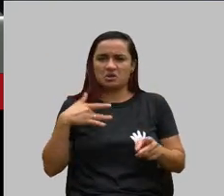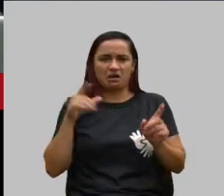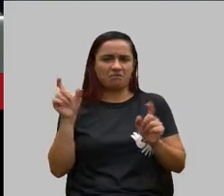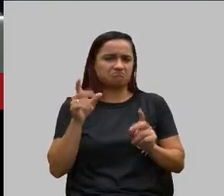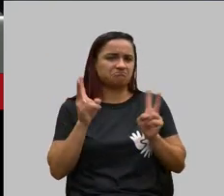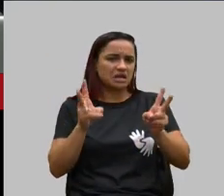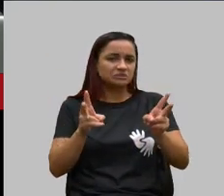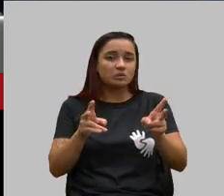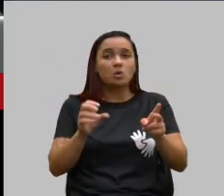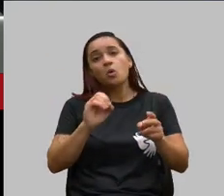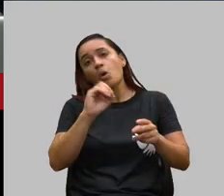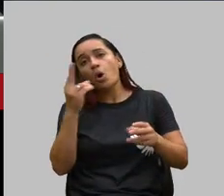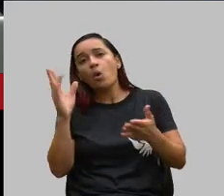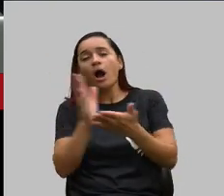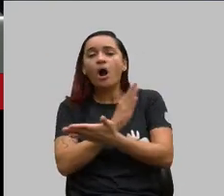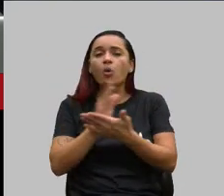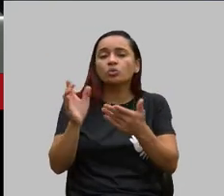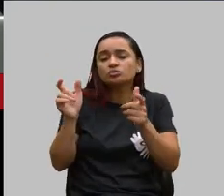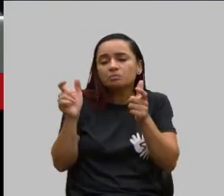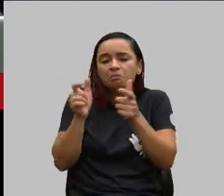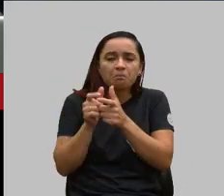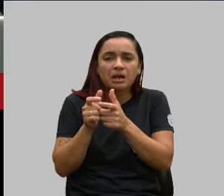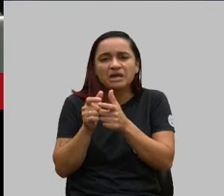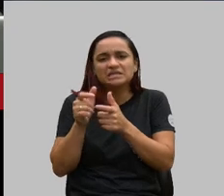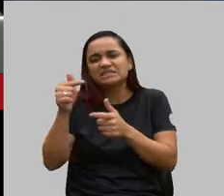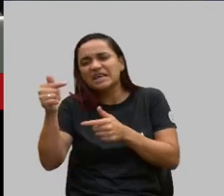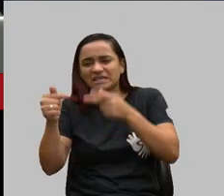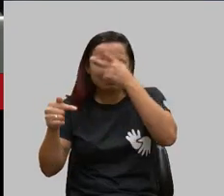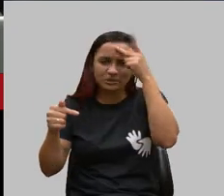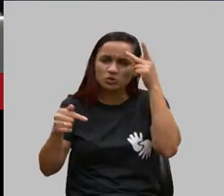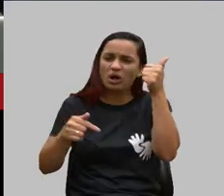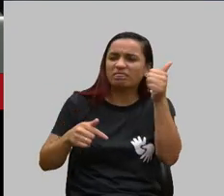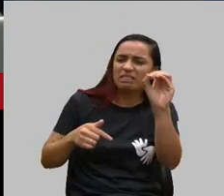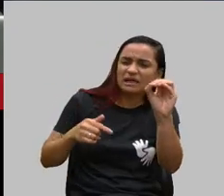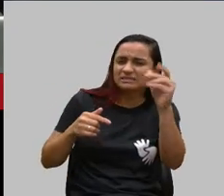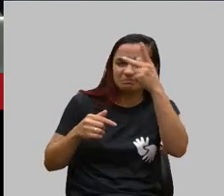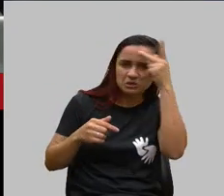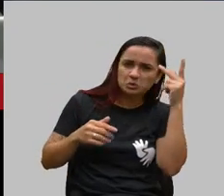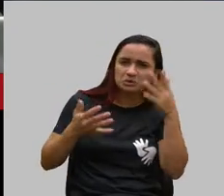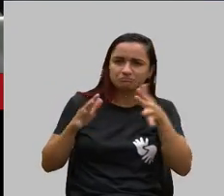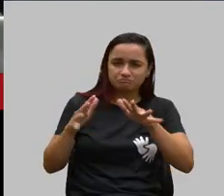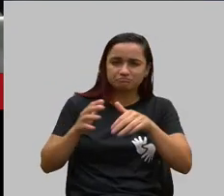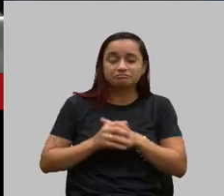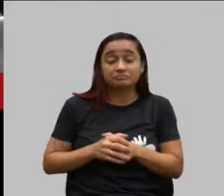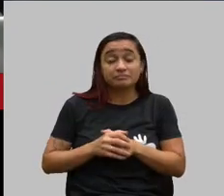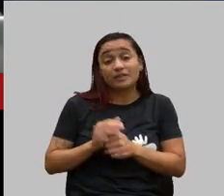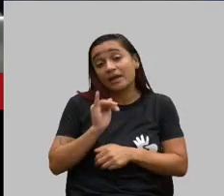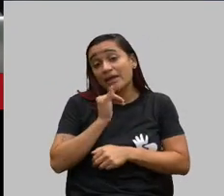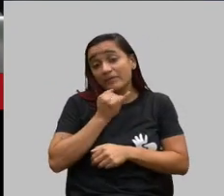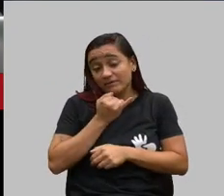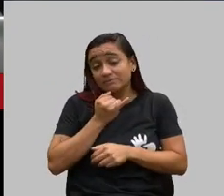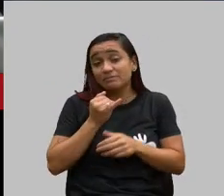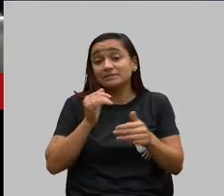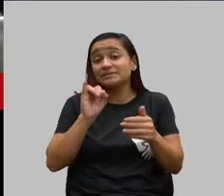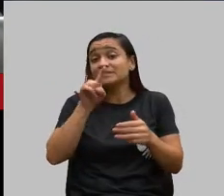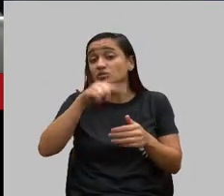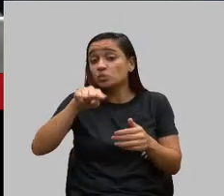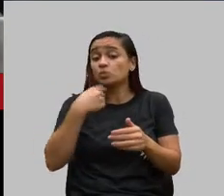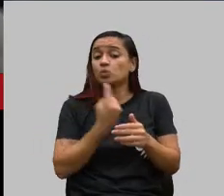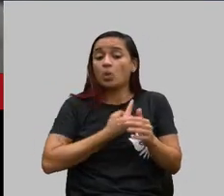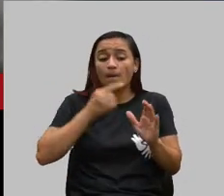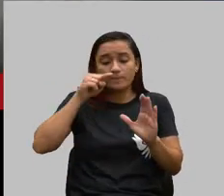também, feitos por 7, 8, 10 pessoas. Infelizmente, quando você aprofunda nisso, você